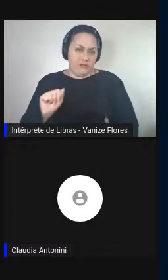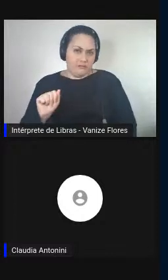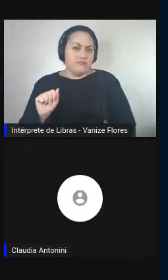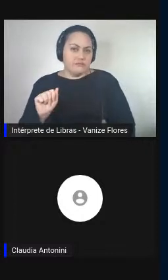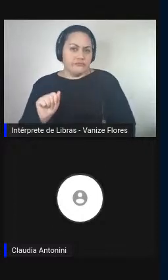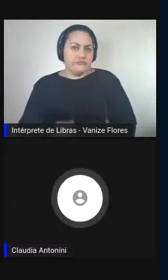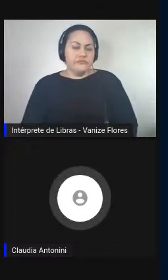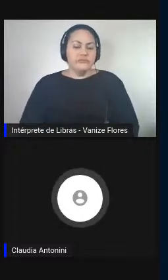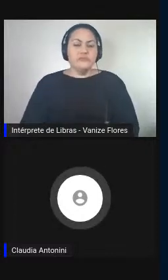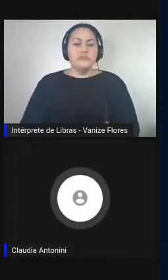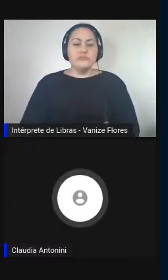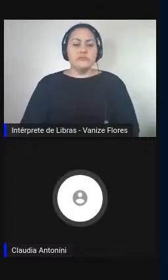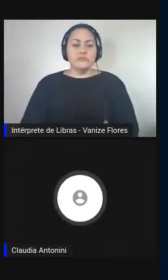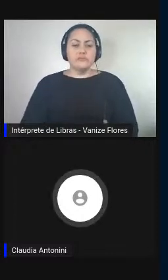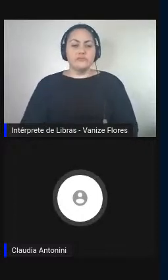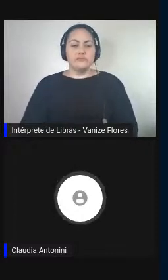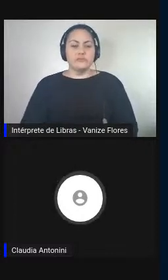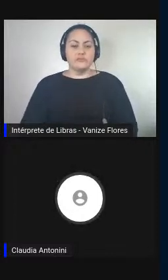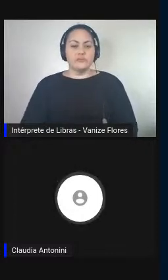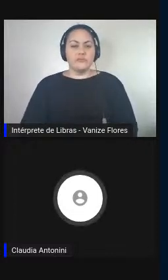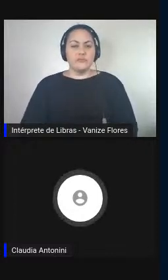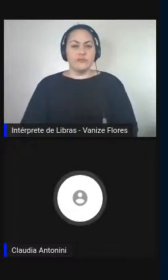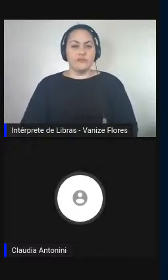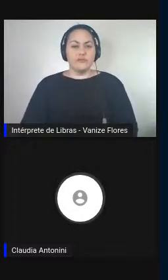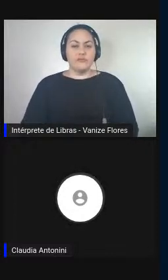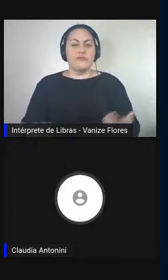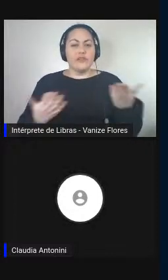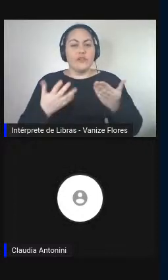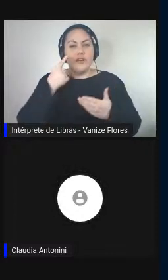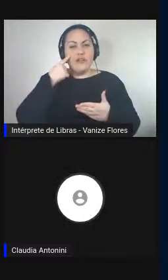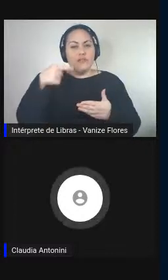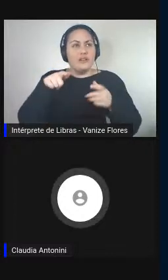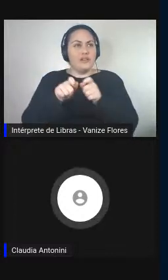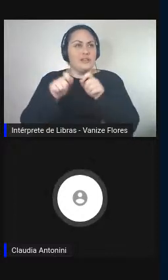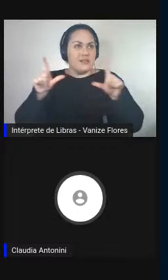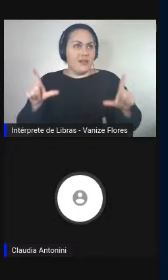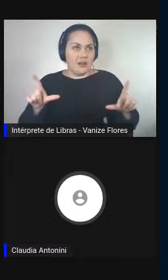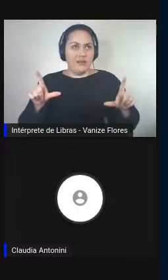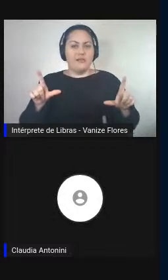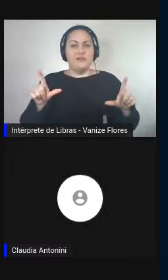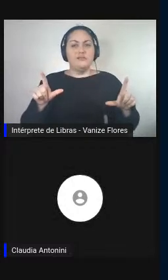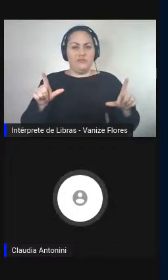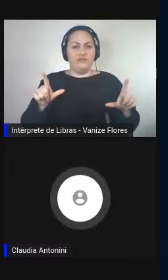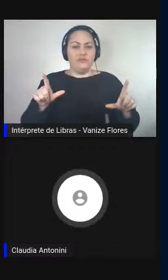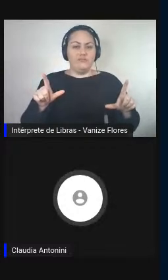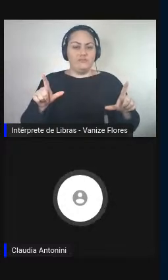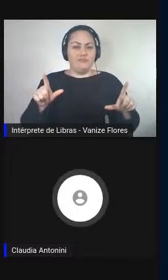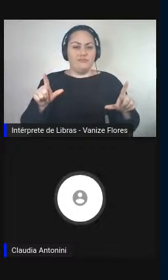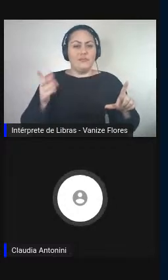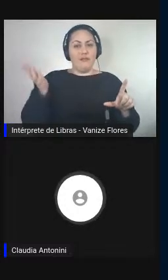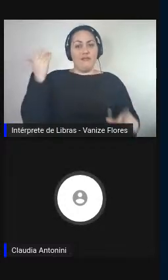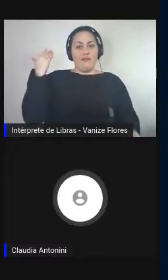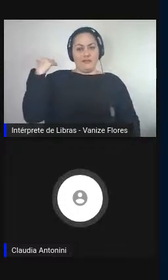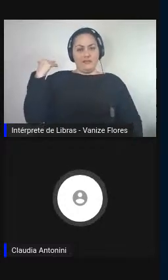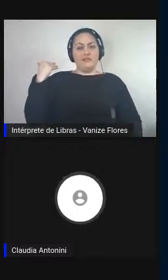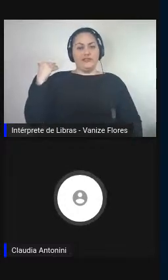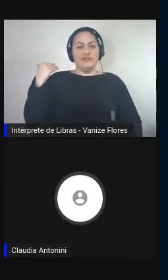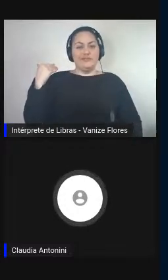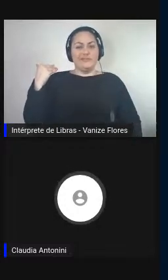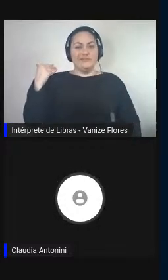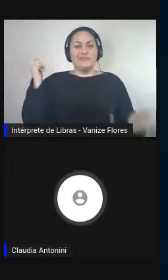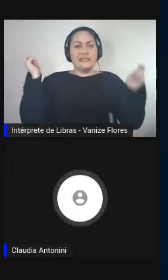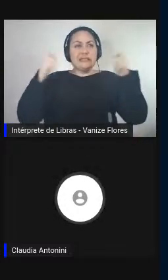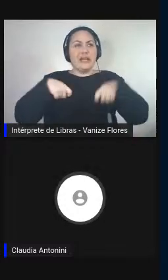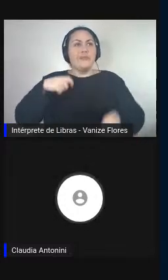Estamos vendo agora os slides de antes, podemos ir diretamente